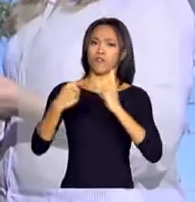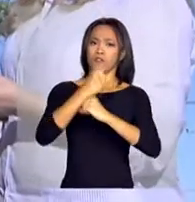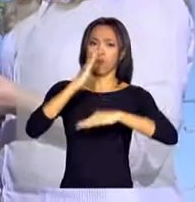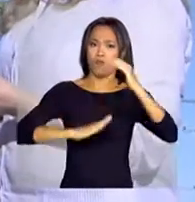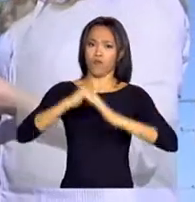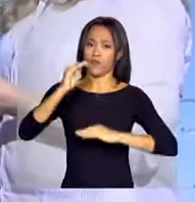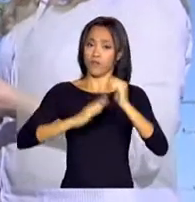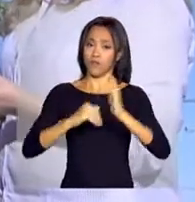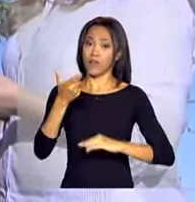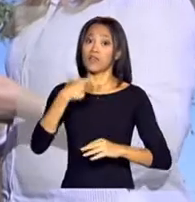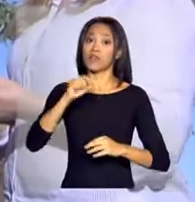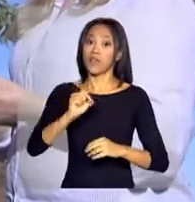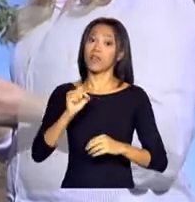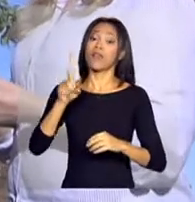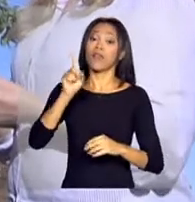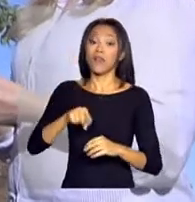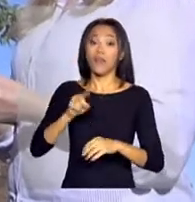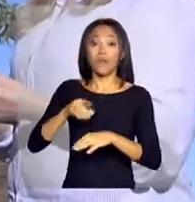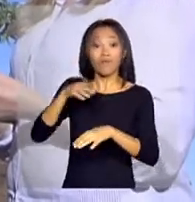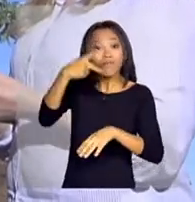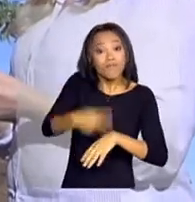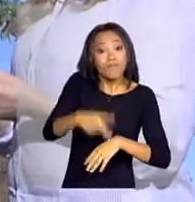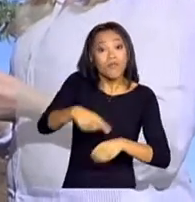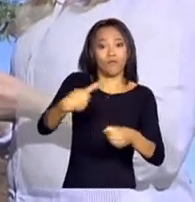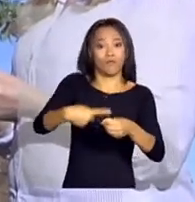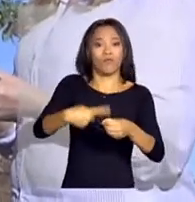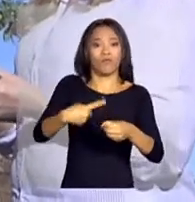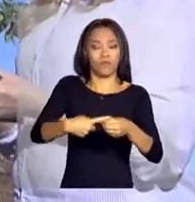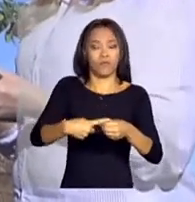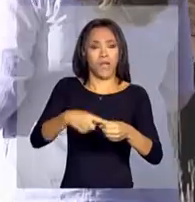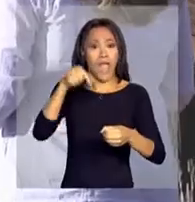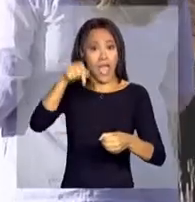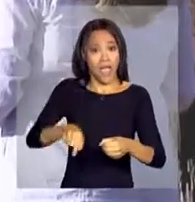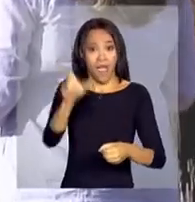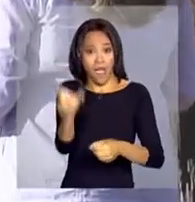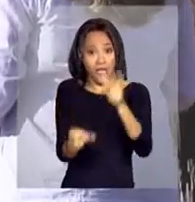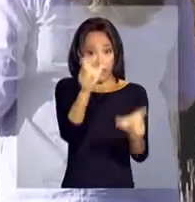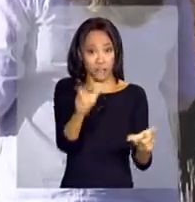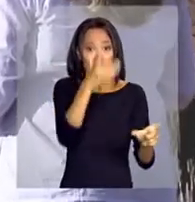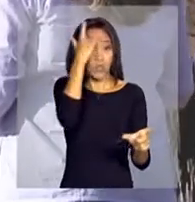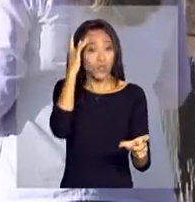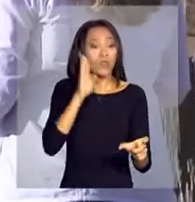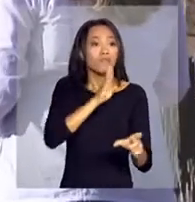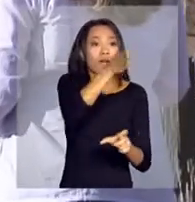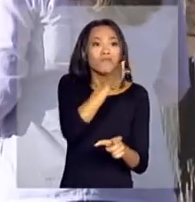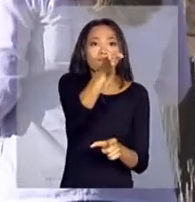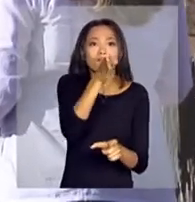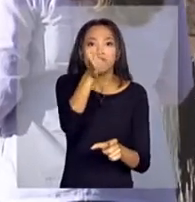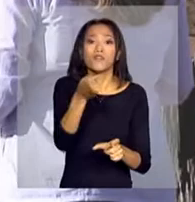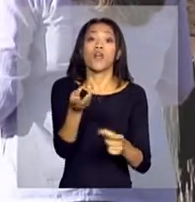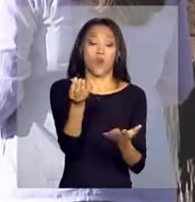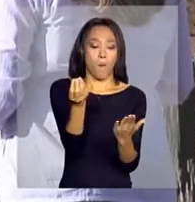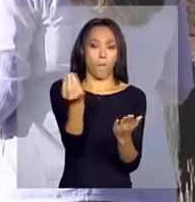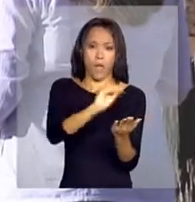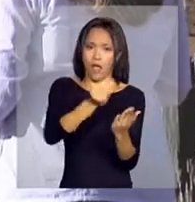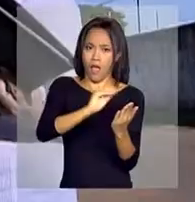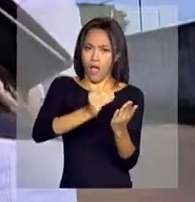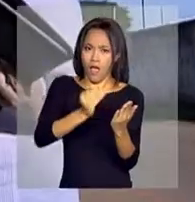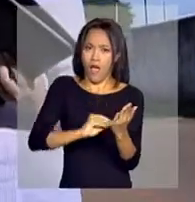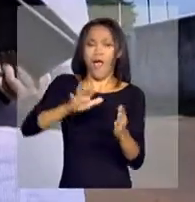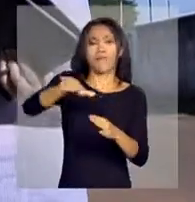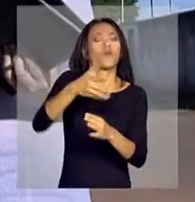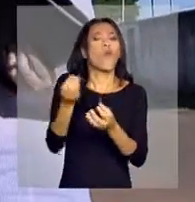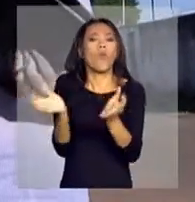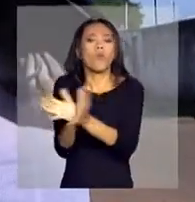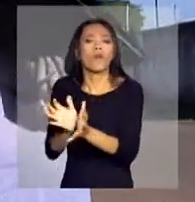indicados pela rede social do município. Esses visitadores sociais preenchem um questionário que aborda as áreas de